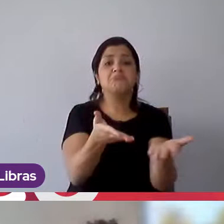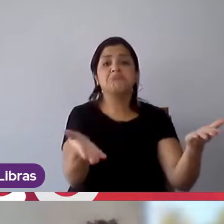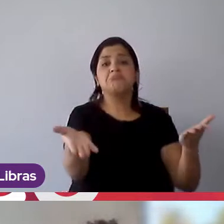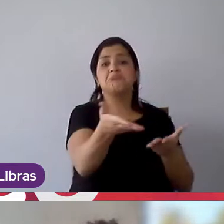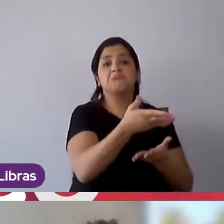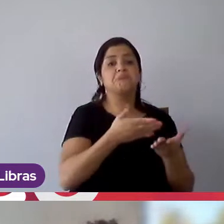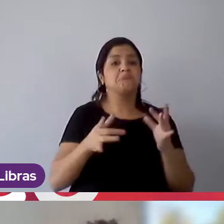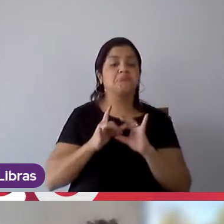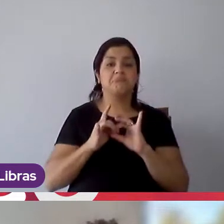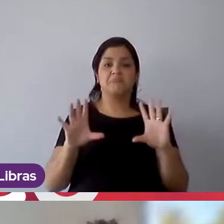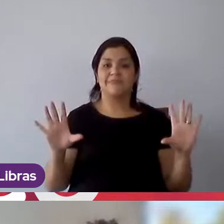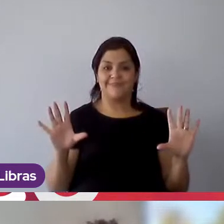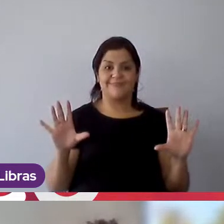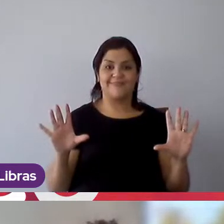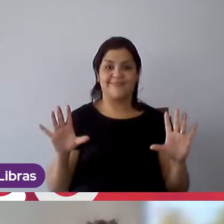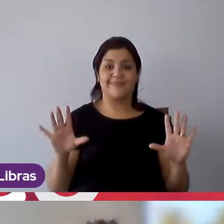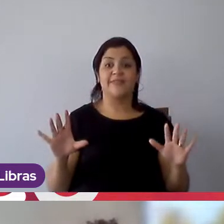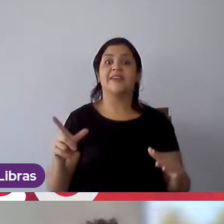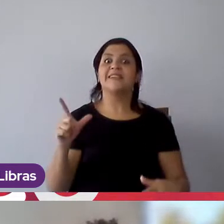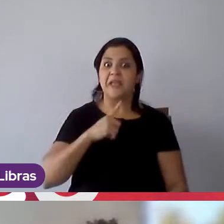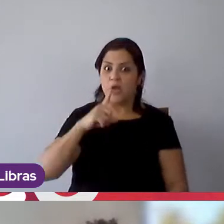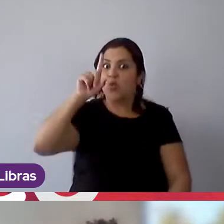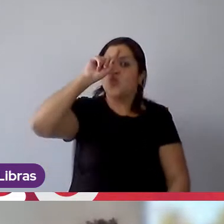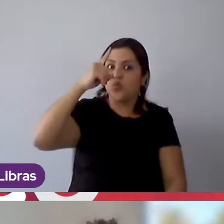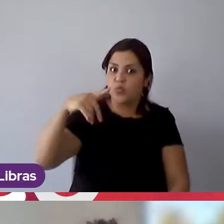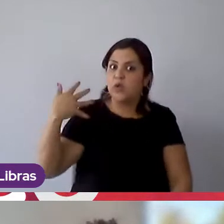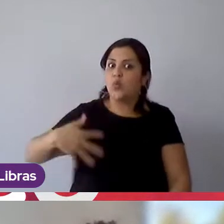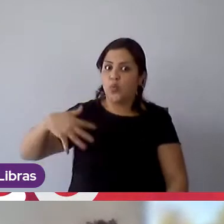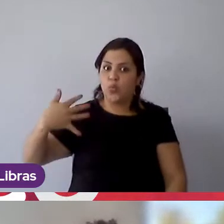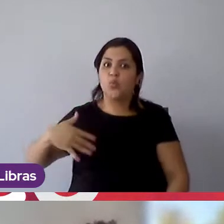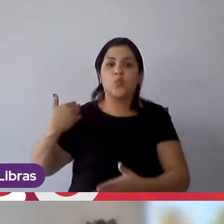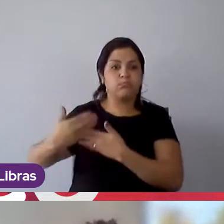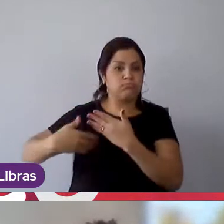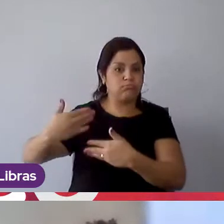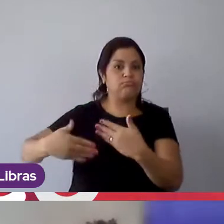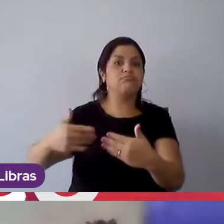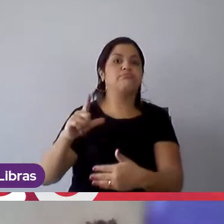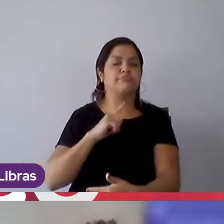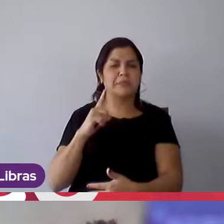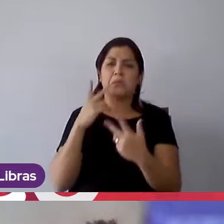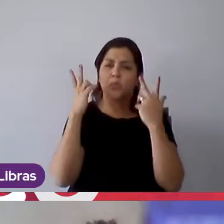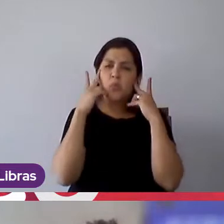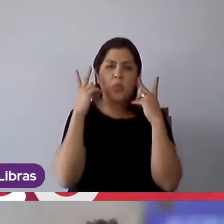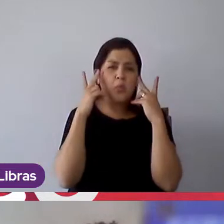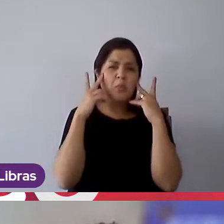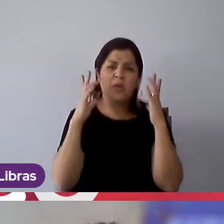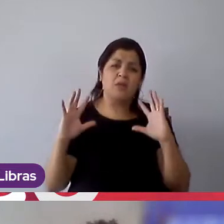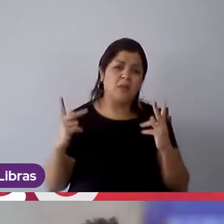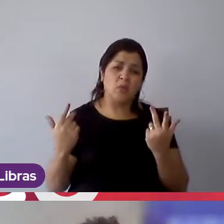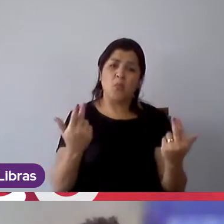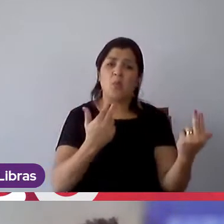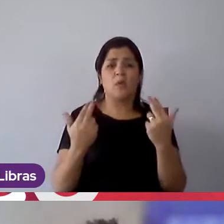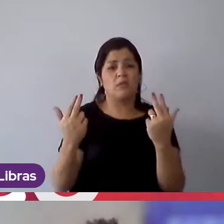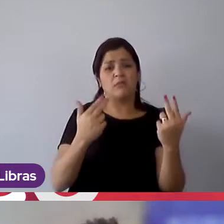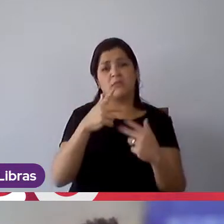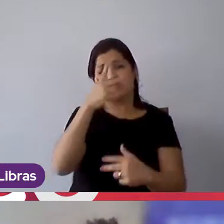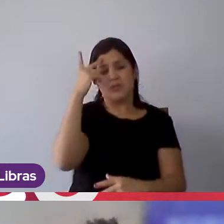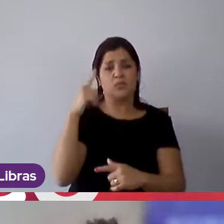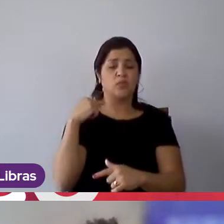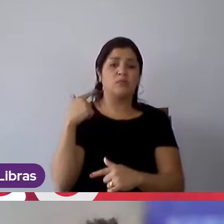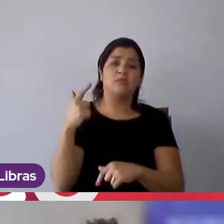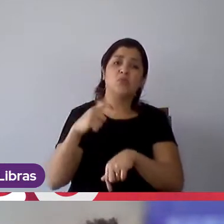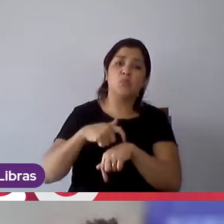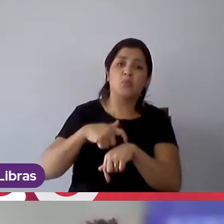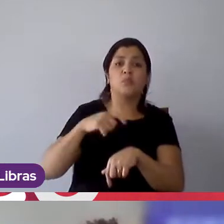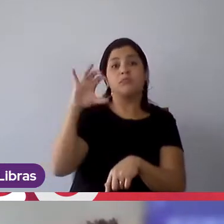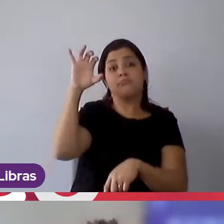essas minhas dúvidas. Surgem muitas dúvidas durante o processo, é normal, como qualquer outro lugar, durante a curva de